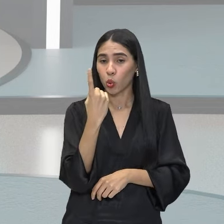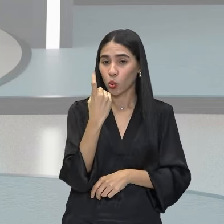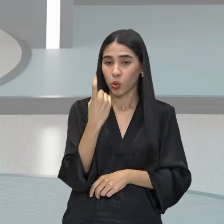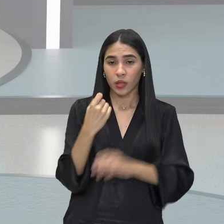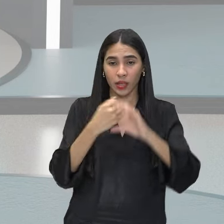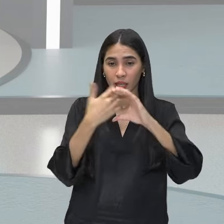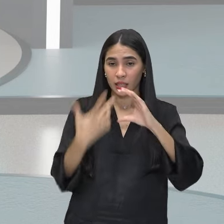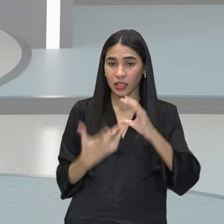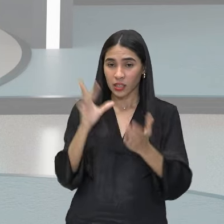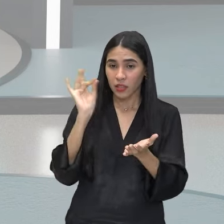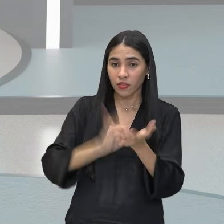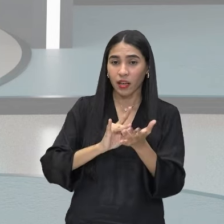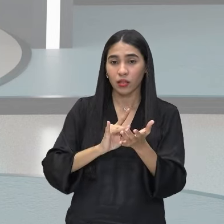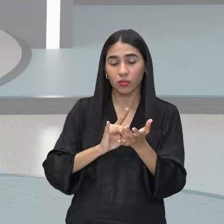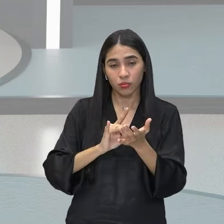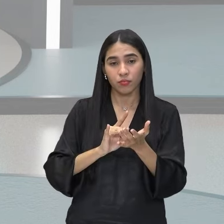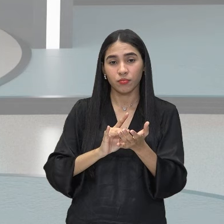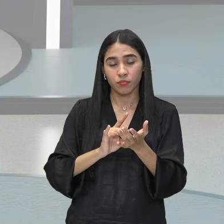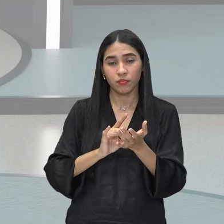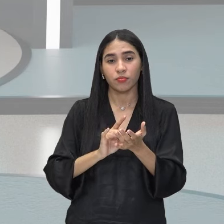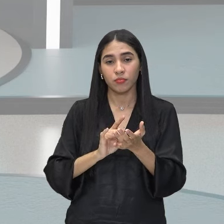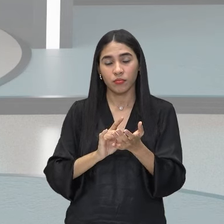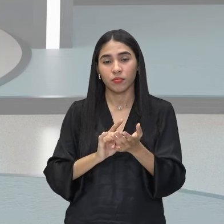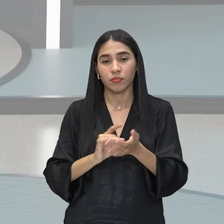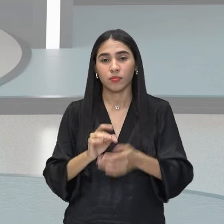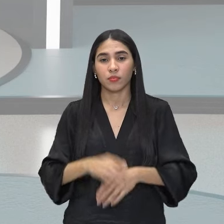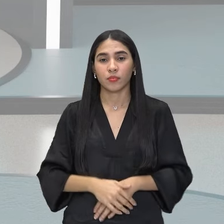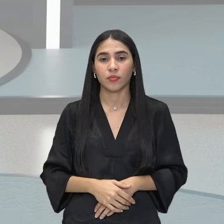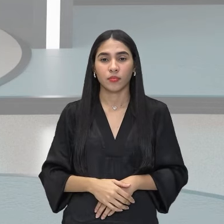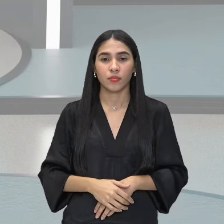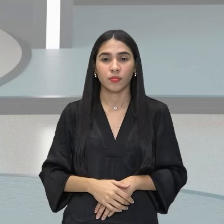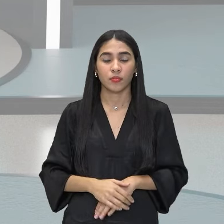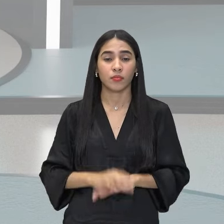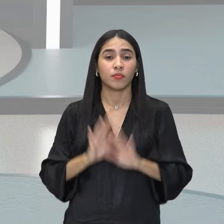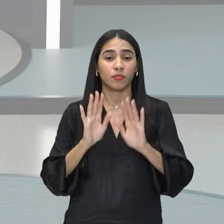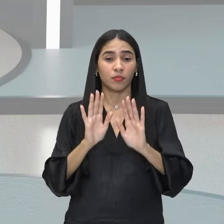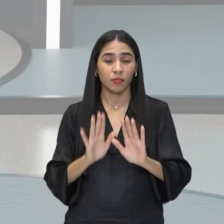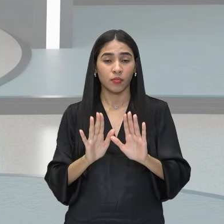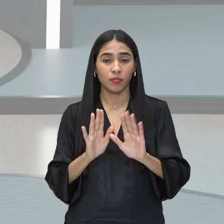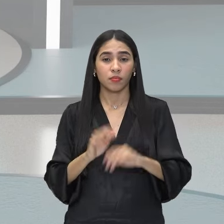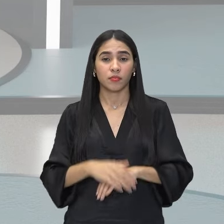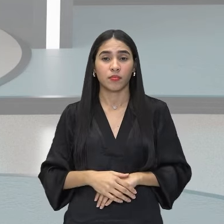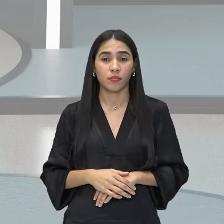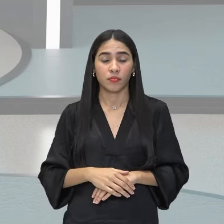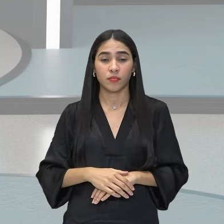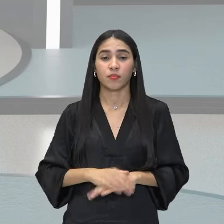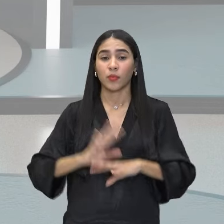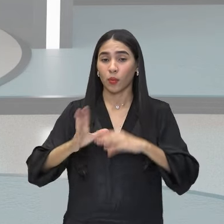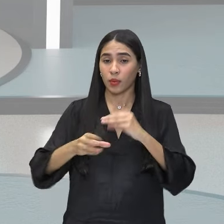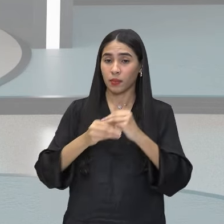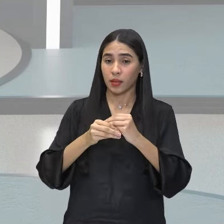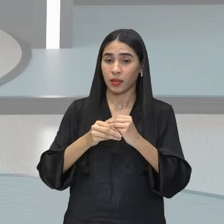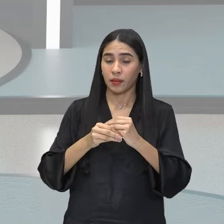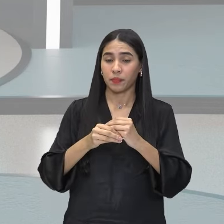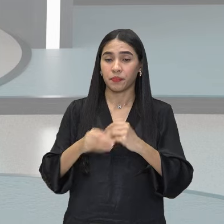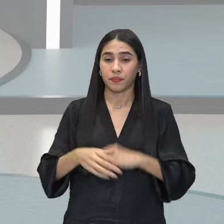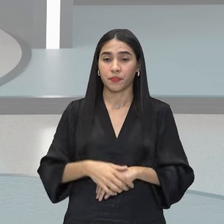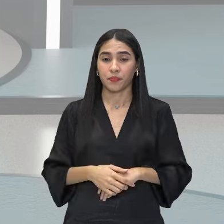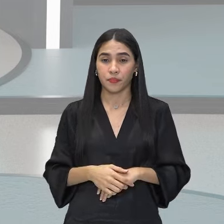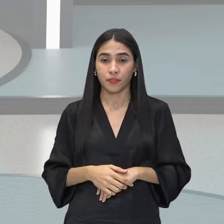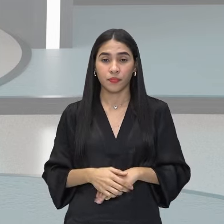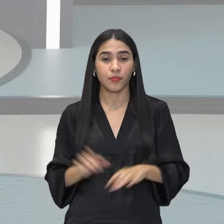que o defina. E eis aí a questão do povo brasileiro. Mas, para concluirmos esse pensamento,